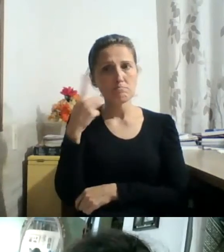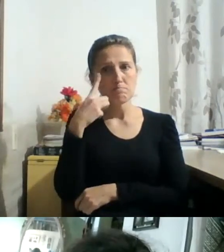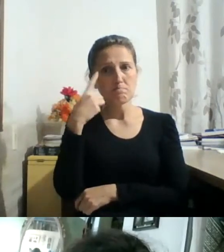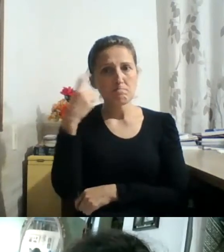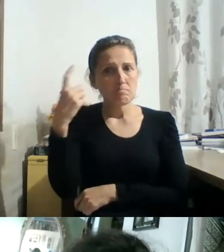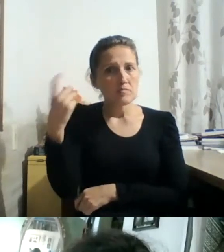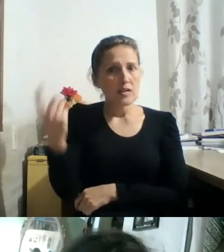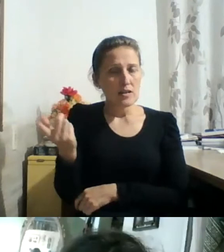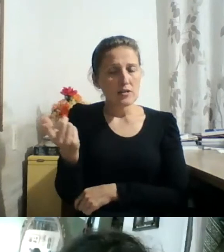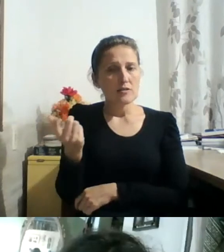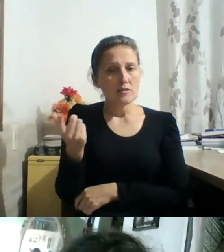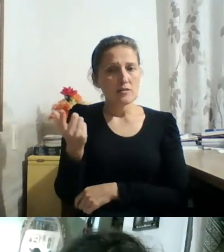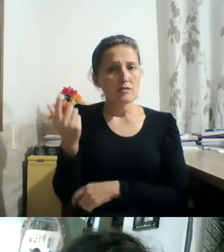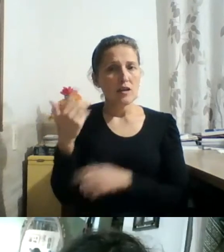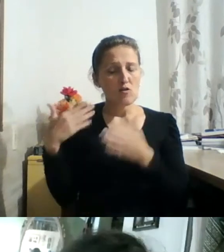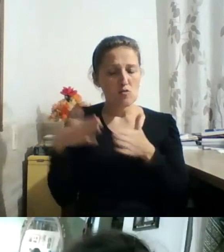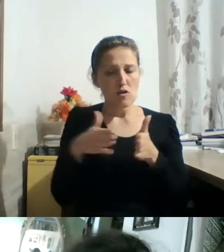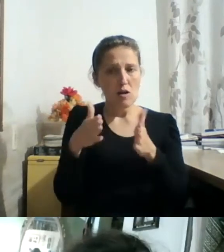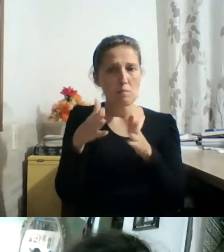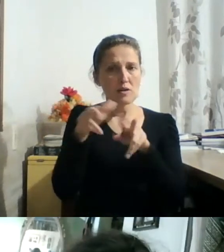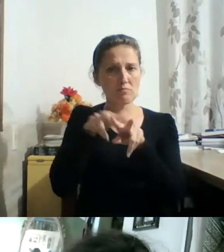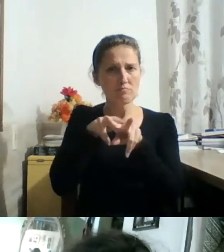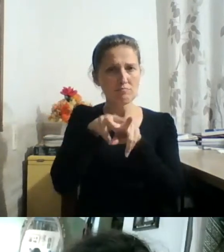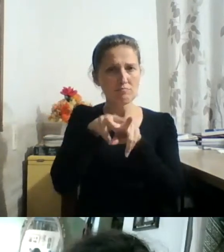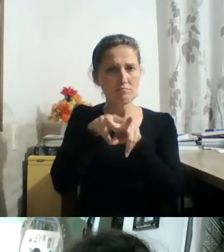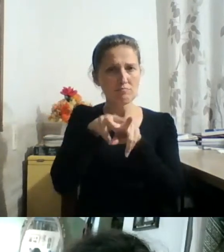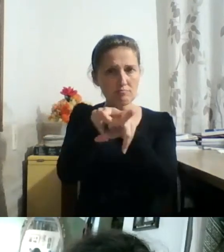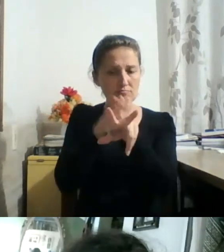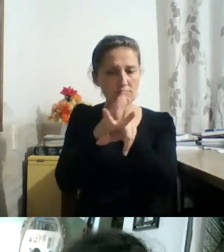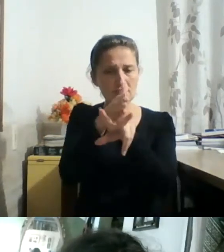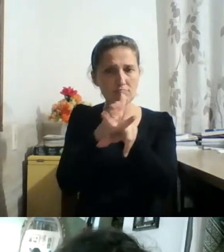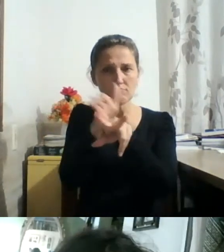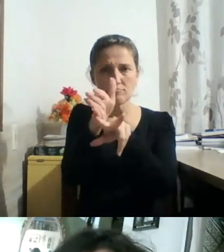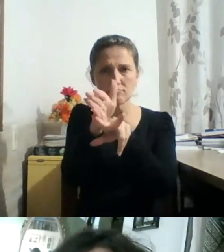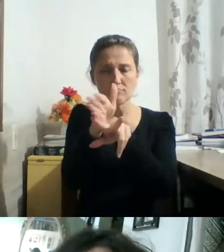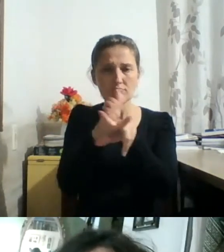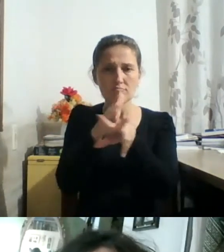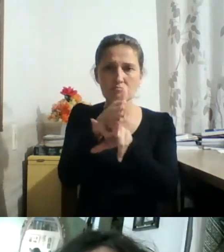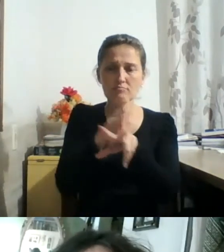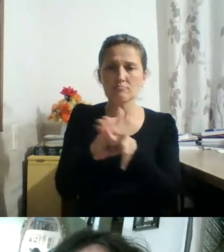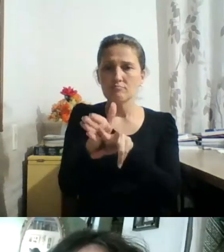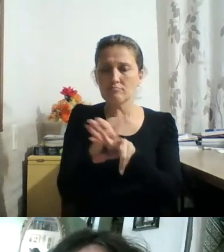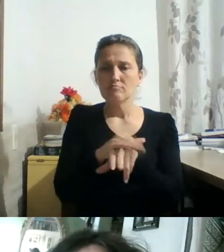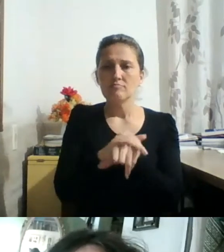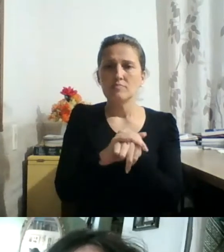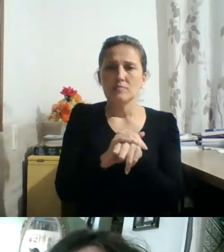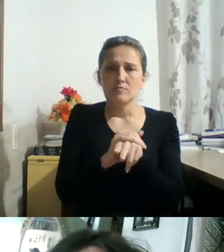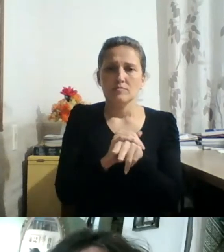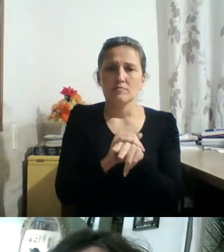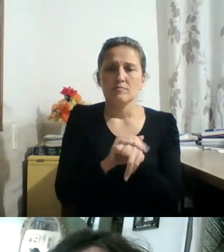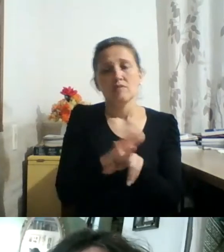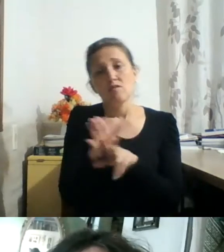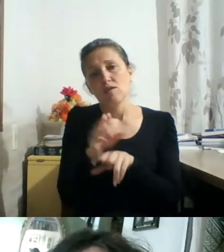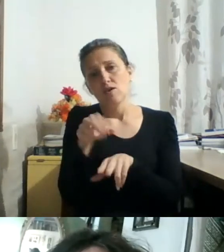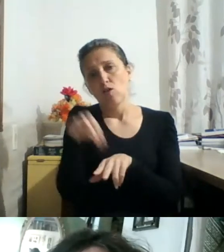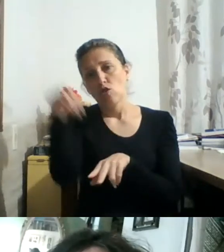numa determinada encruzilhada dessa estrada de ferro para essa linha vai para a noroeste, essa outra